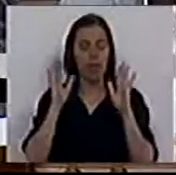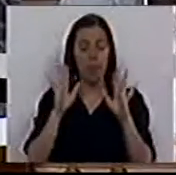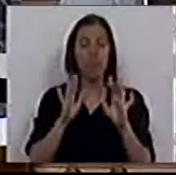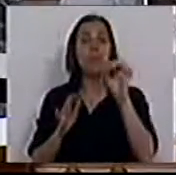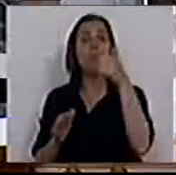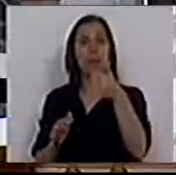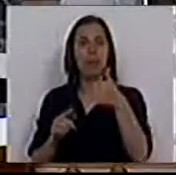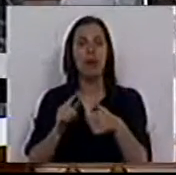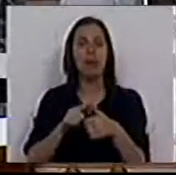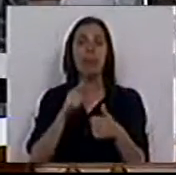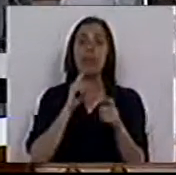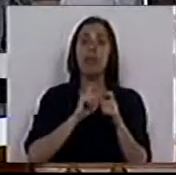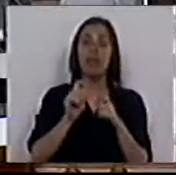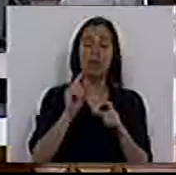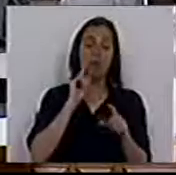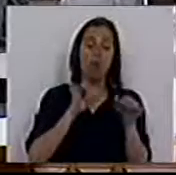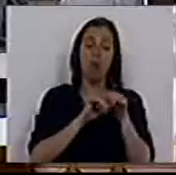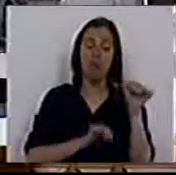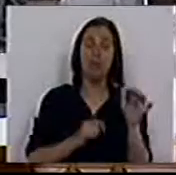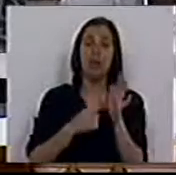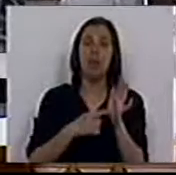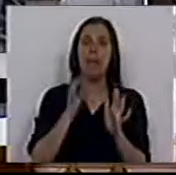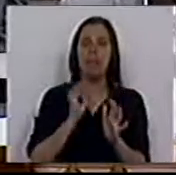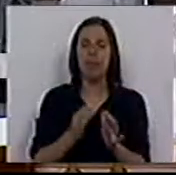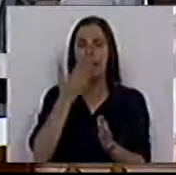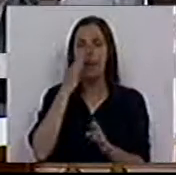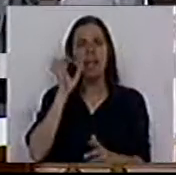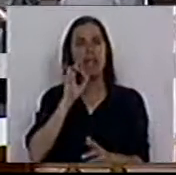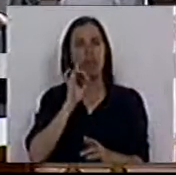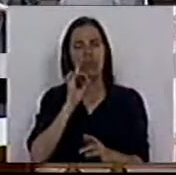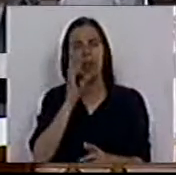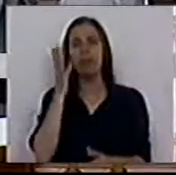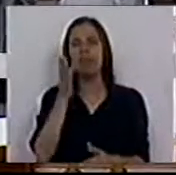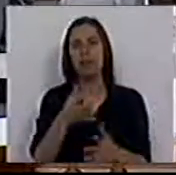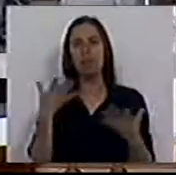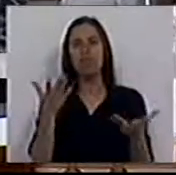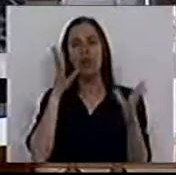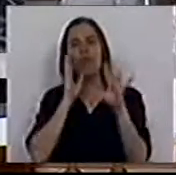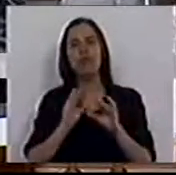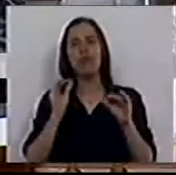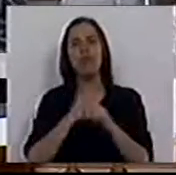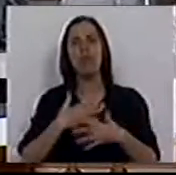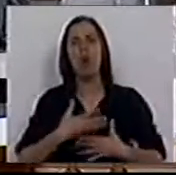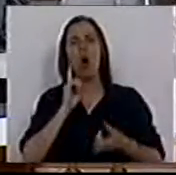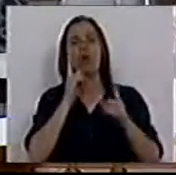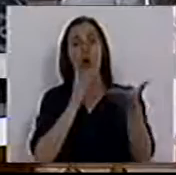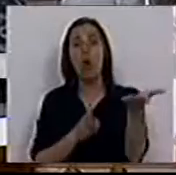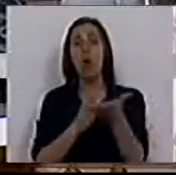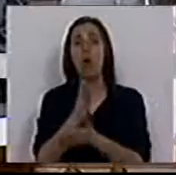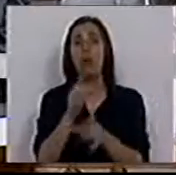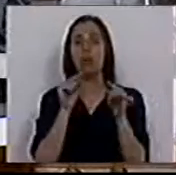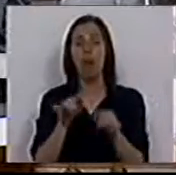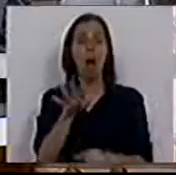Em primeiro lugar, para além da definição das qualificações necessárias, parece-nos importante uma referência à formação profissional contínua